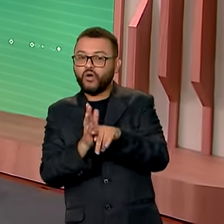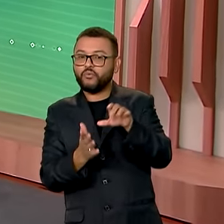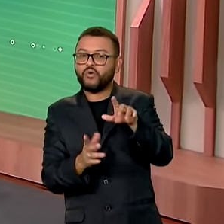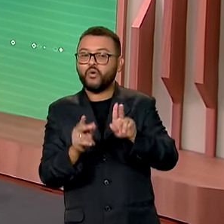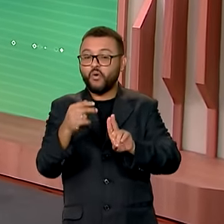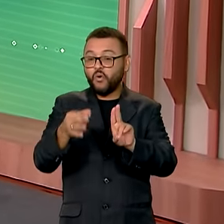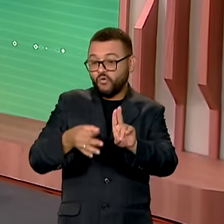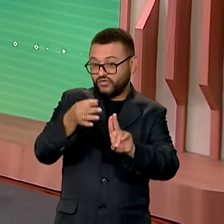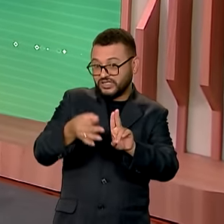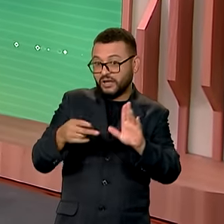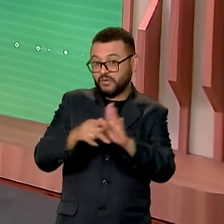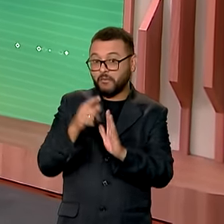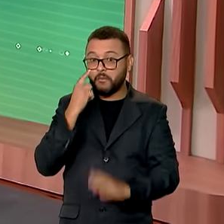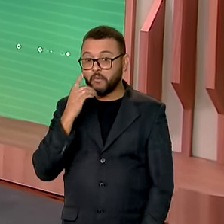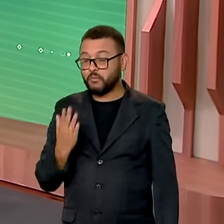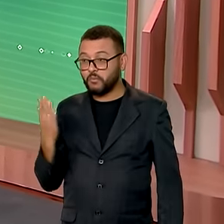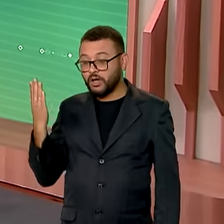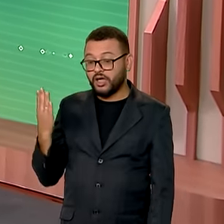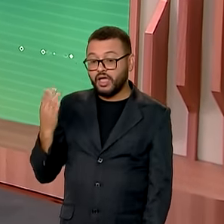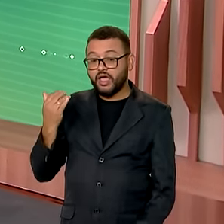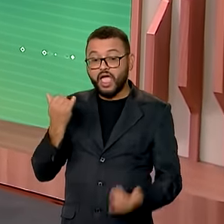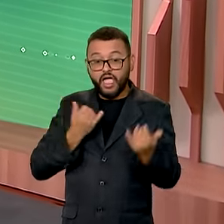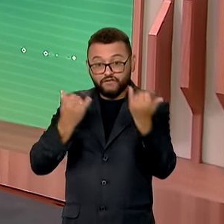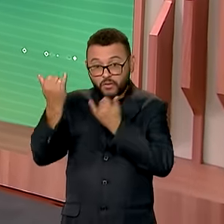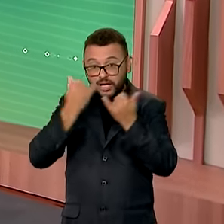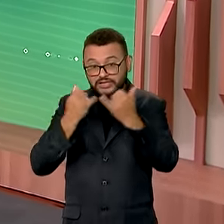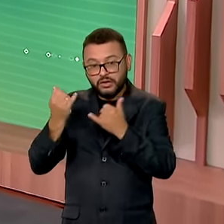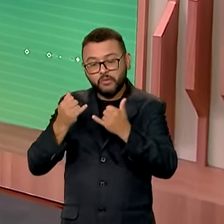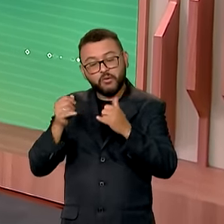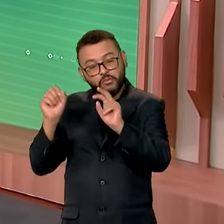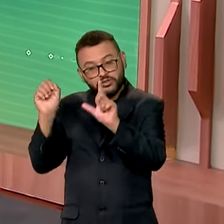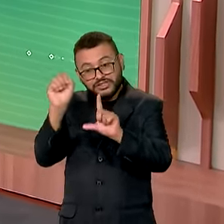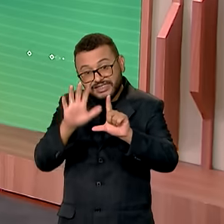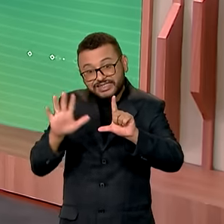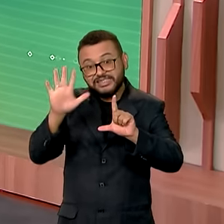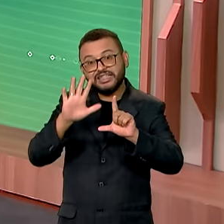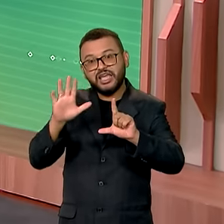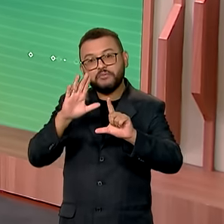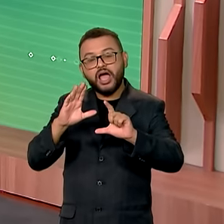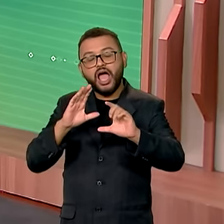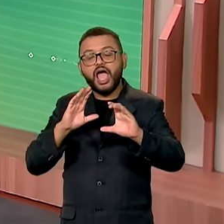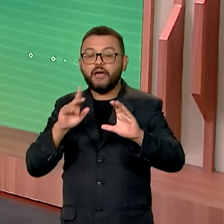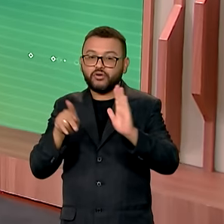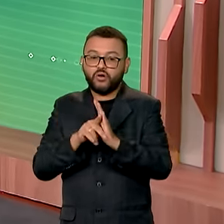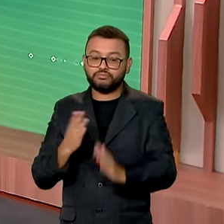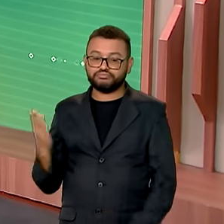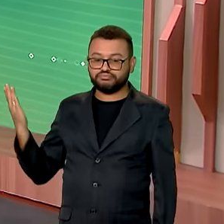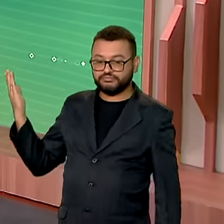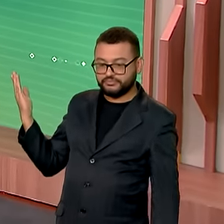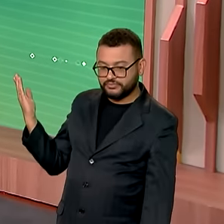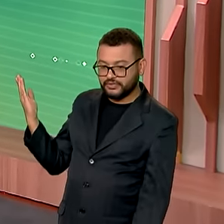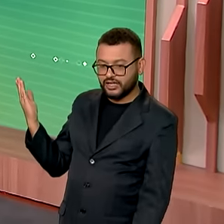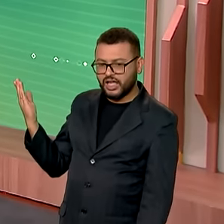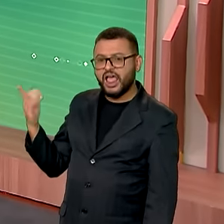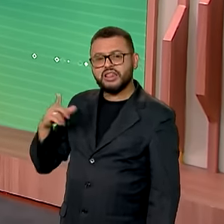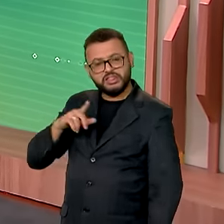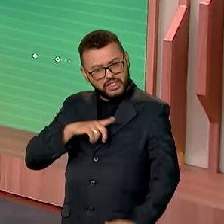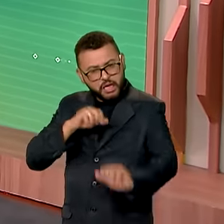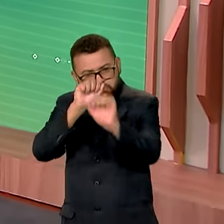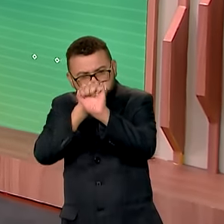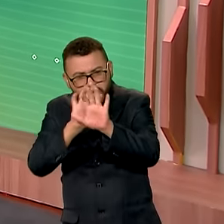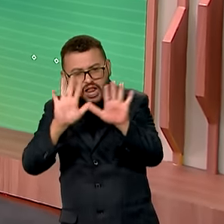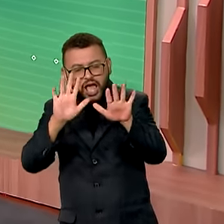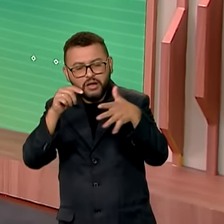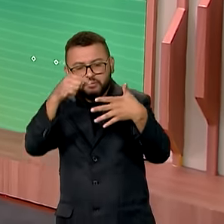Sino da Universidade Federal de São Carlos. Os dados estão disponíveis na plataforma Comunica.br, que mostra com transparência